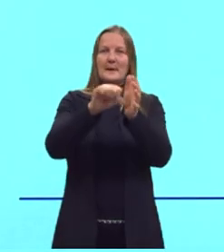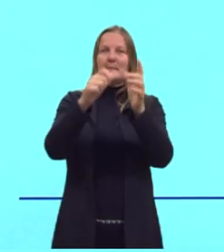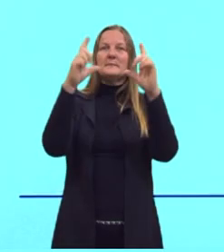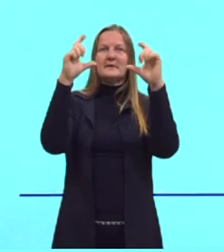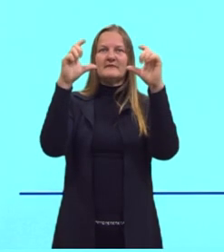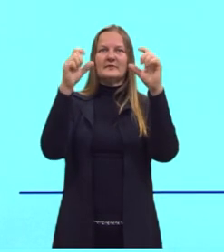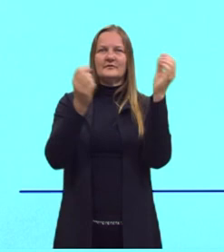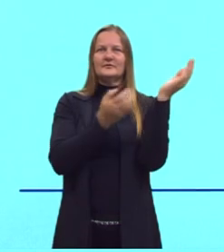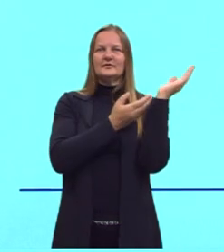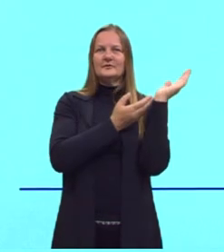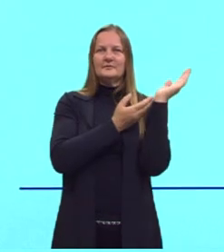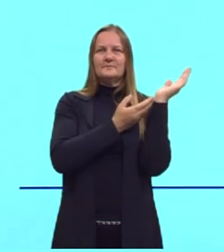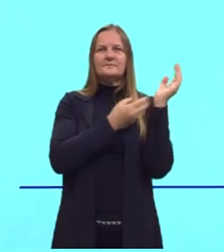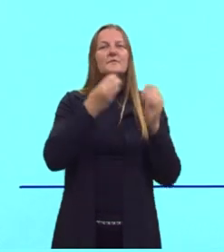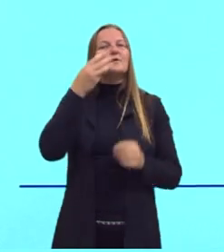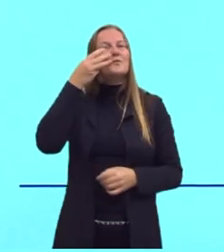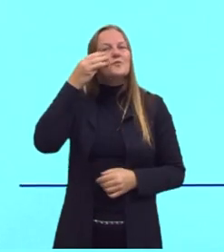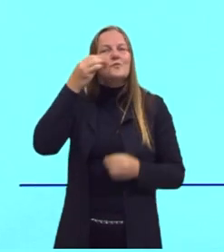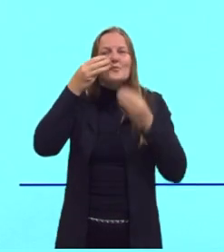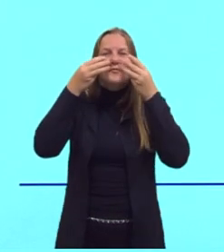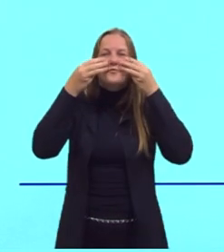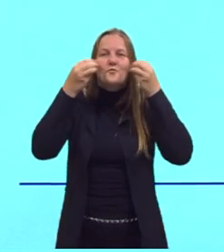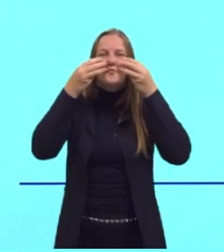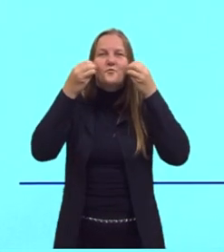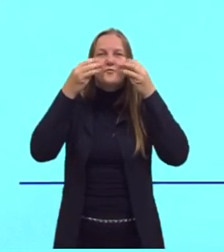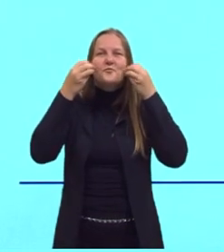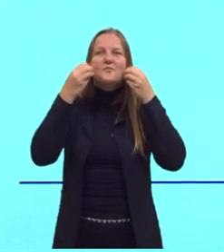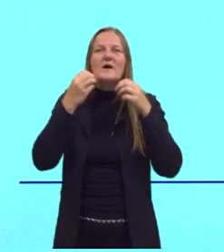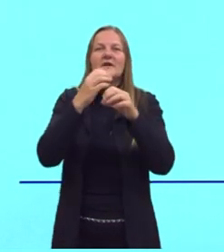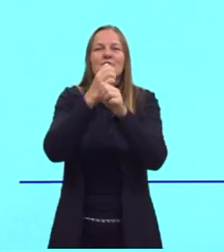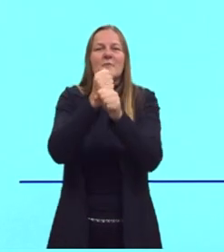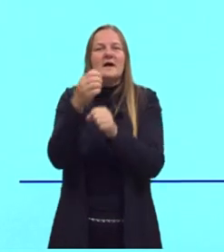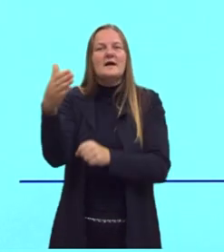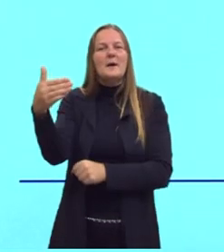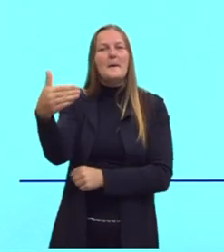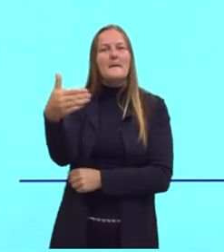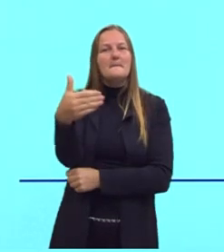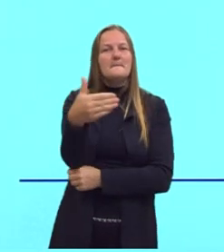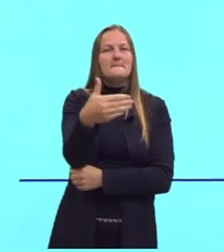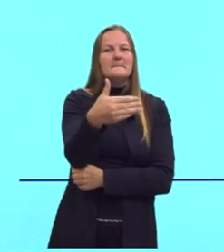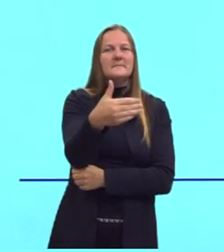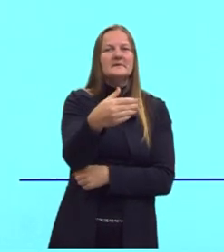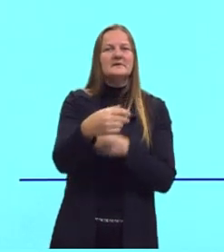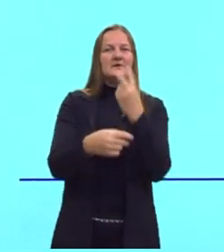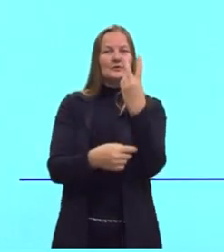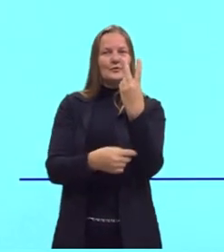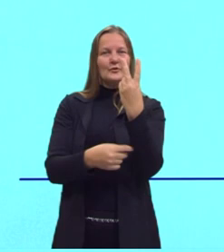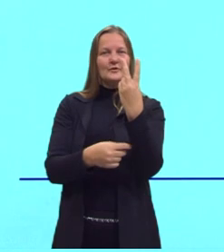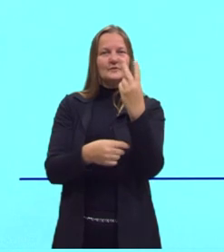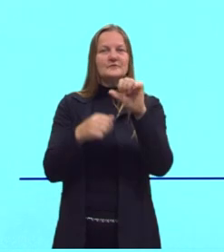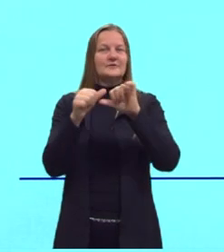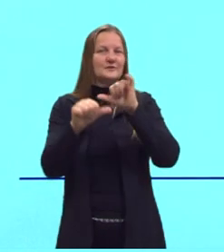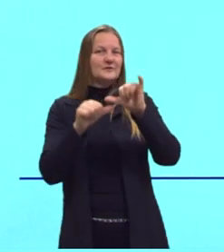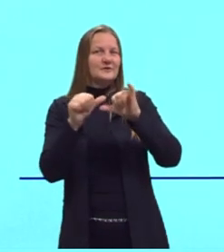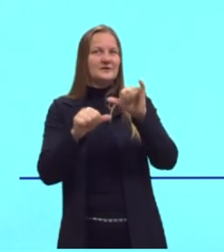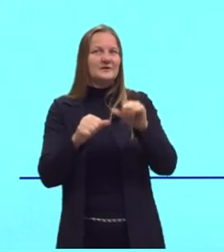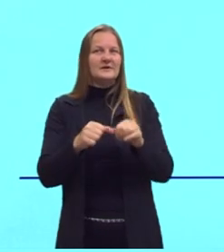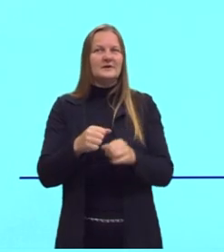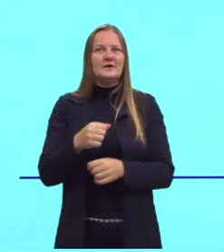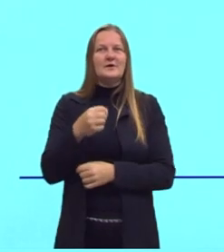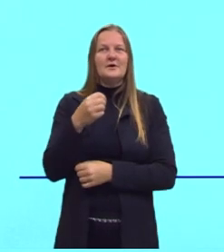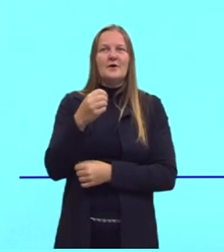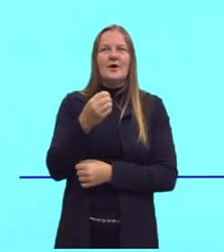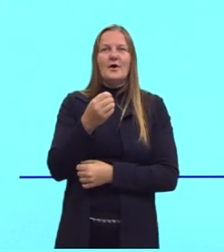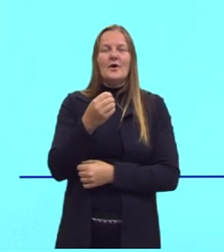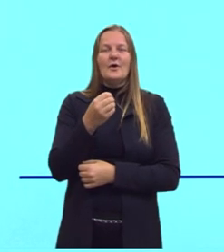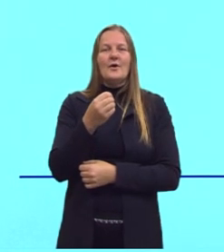primeira reação, eu tenho um gato mais um peixe. Então, eu tenho dois reagentes e eu tenho um gato fazendo